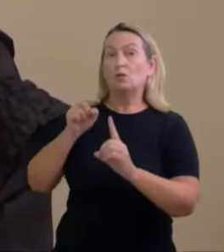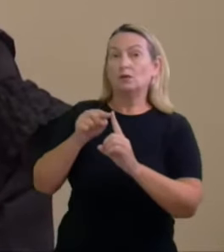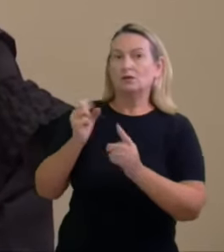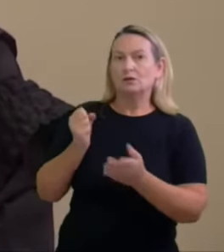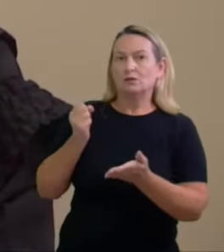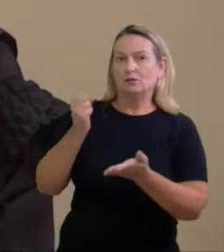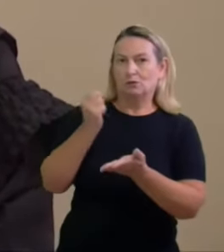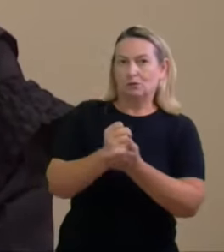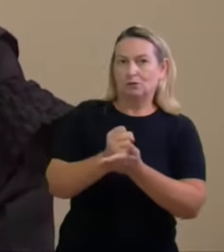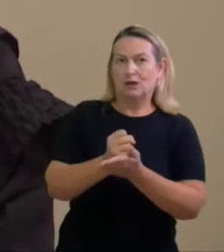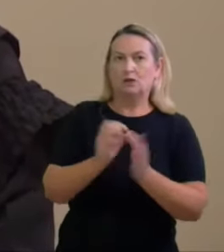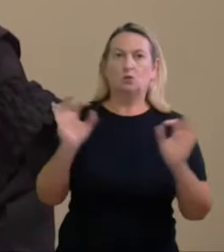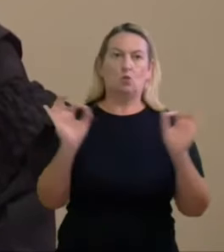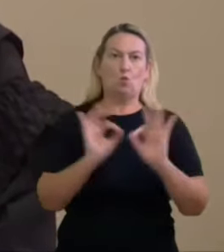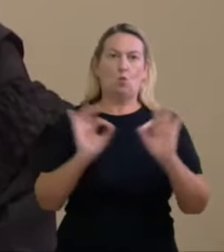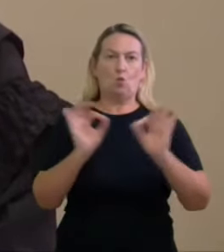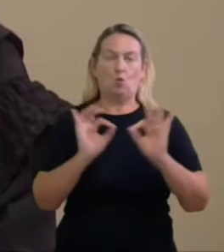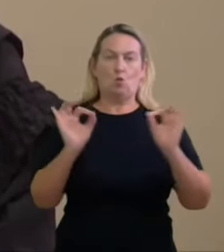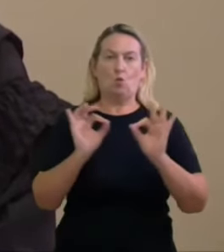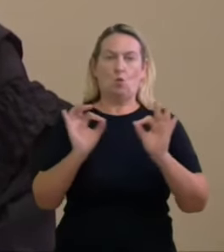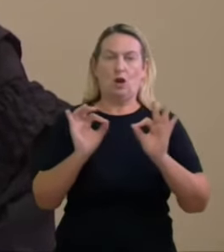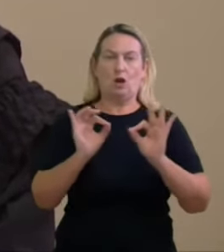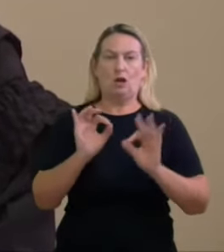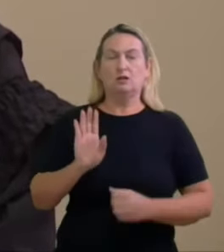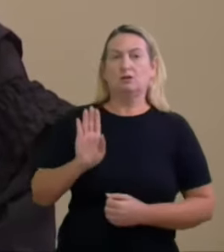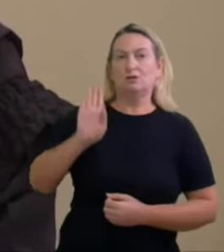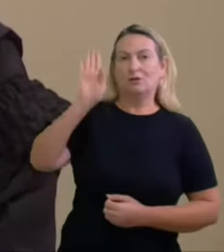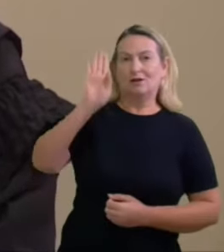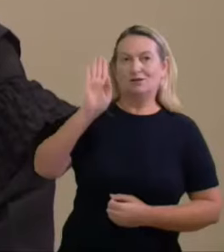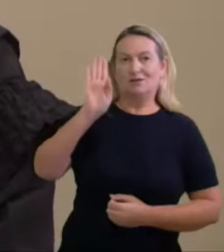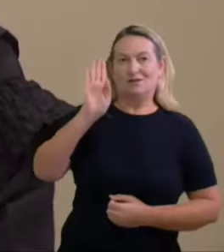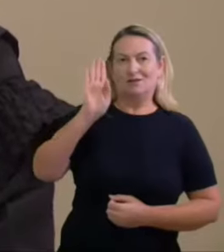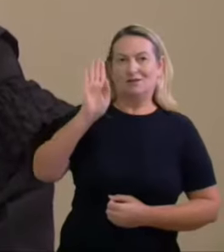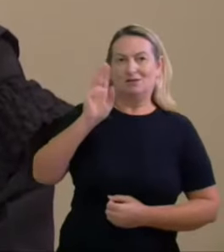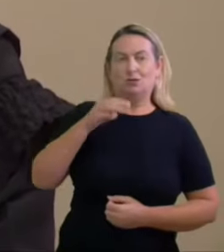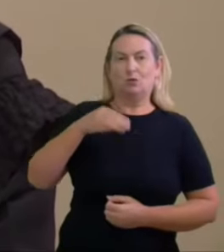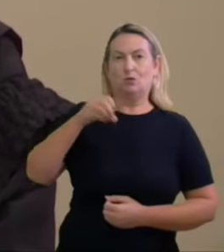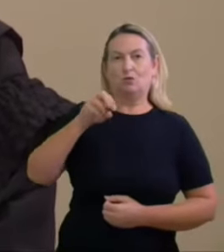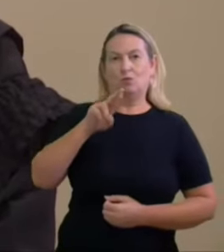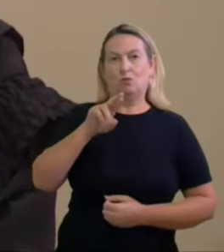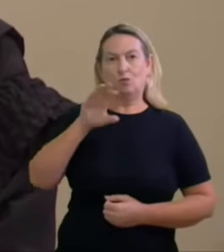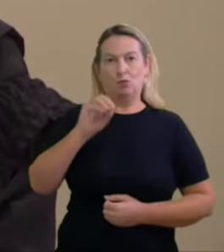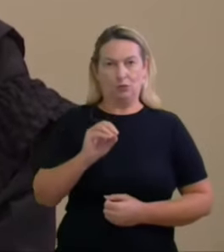pré-candidatura do investigado Sérgio Moro de fato